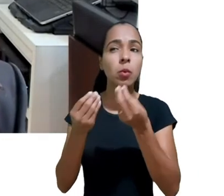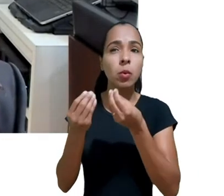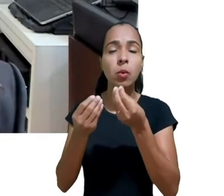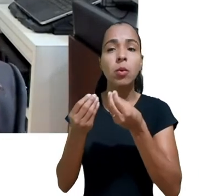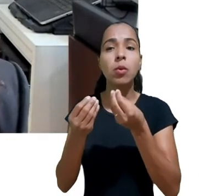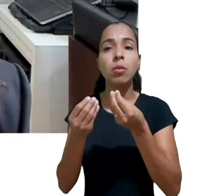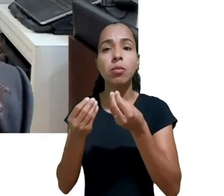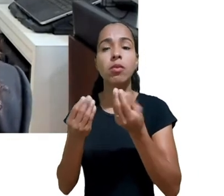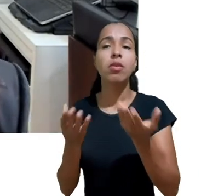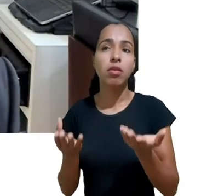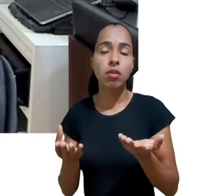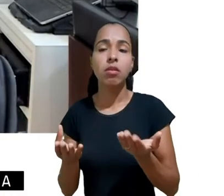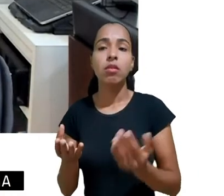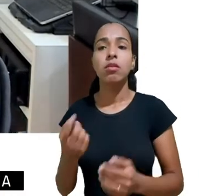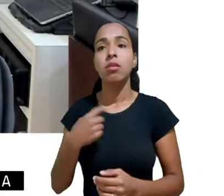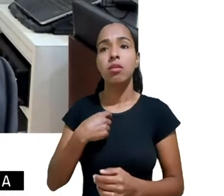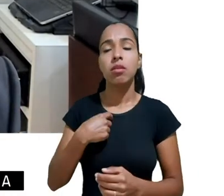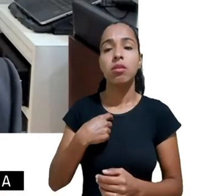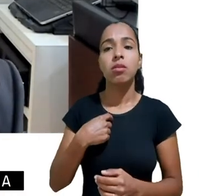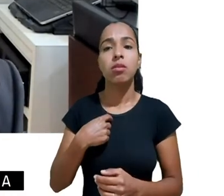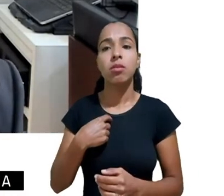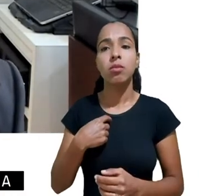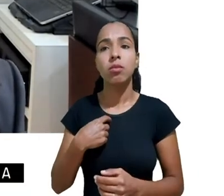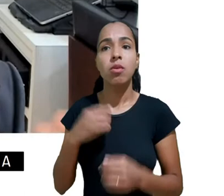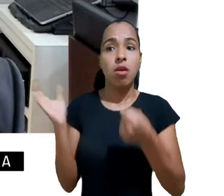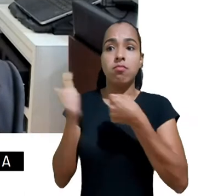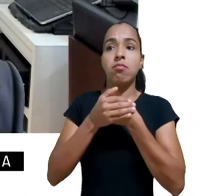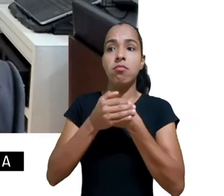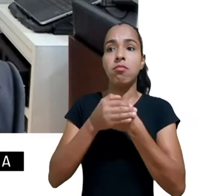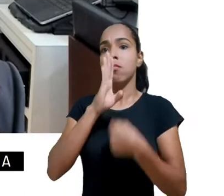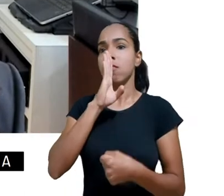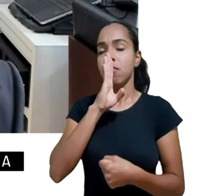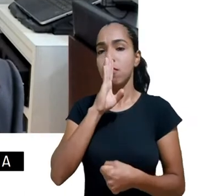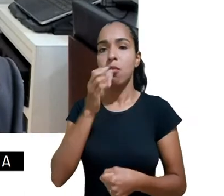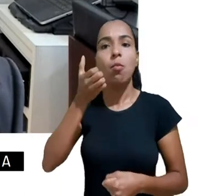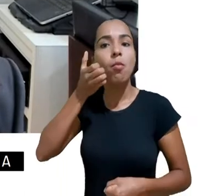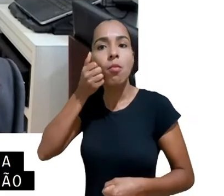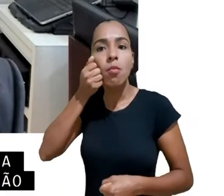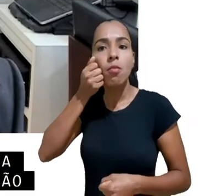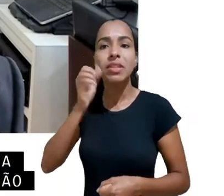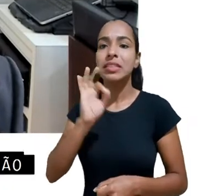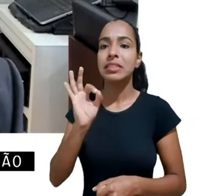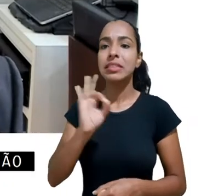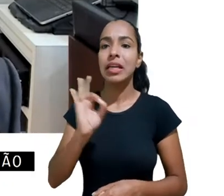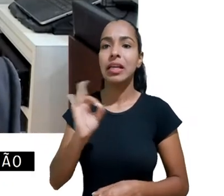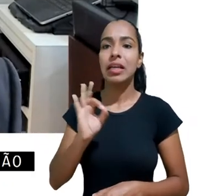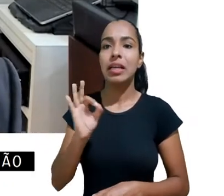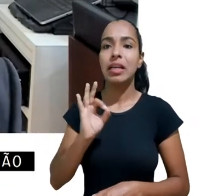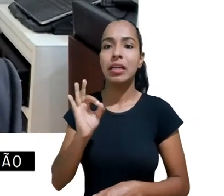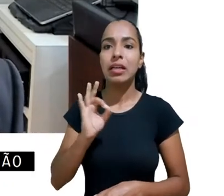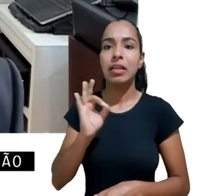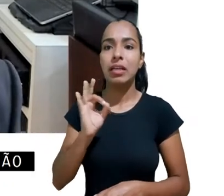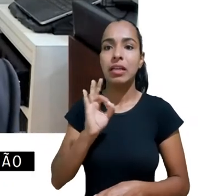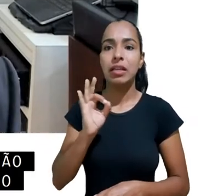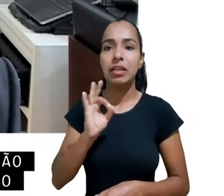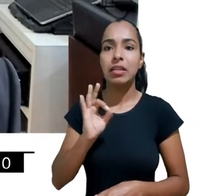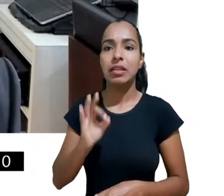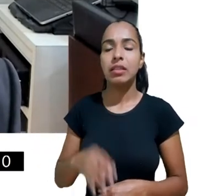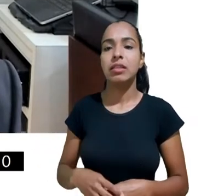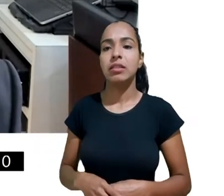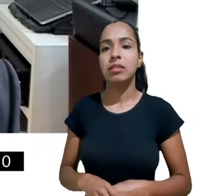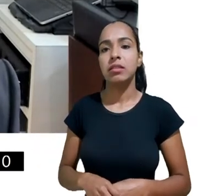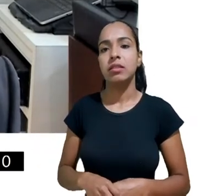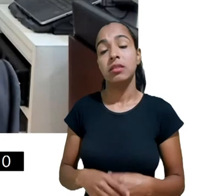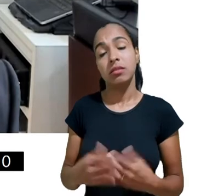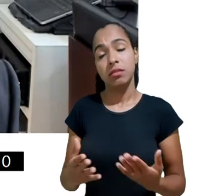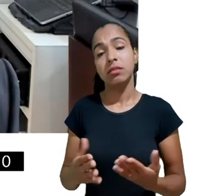tenho nada a esconder então eu posso mostrar meus dados a questão é que cada dado mostrado